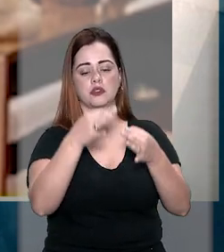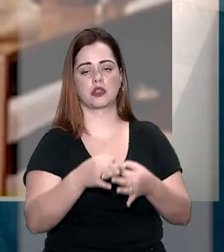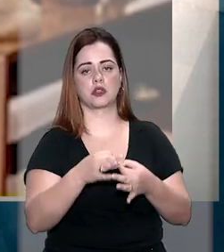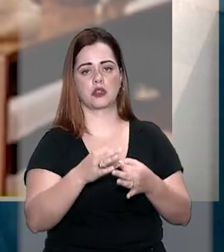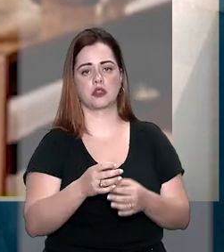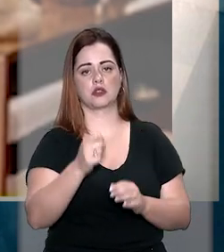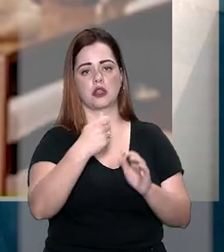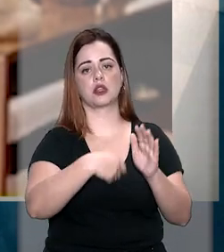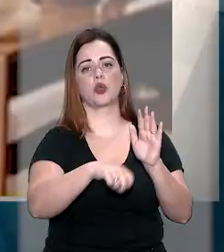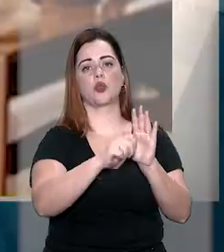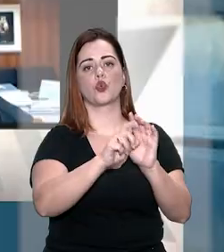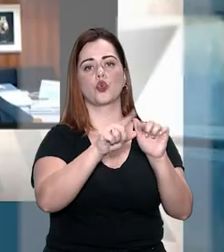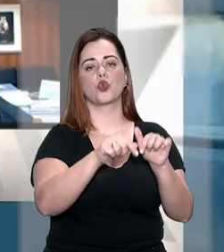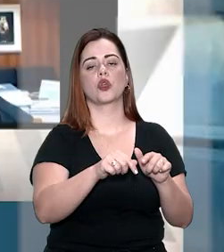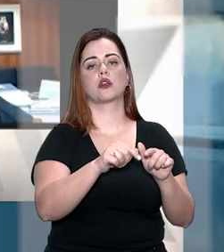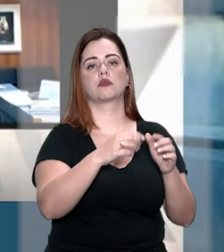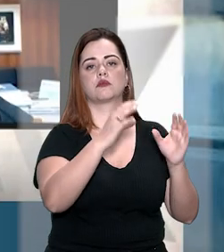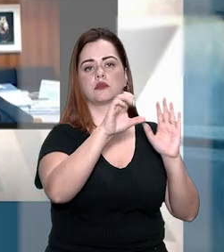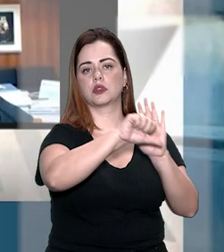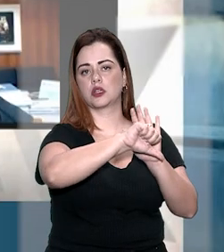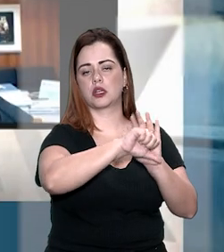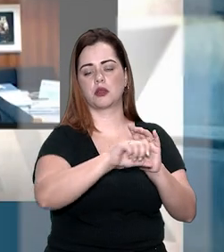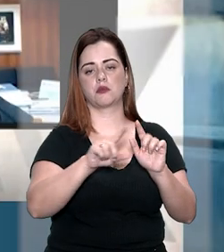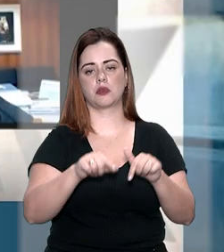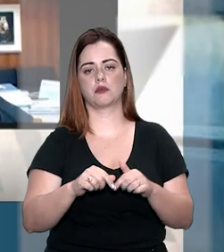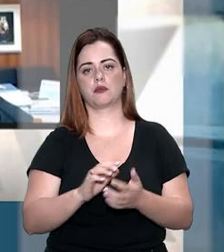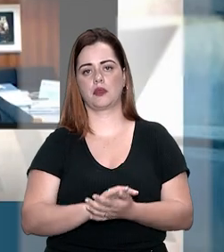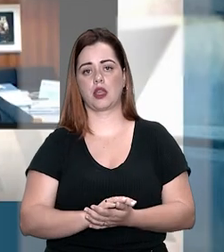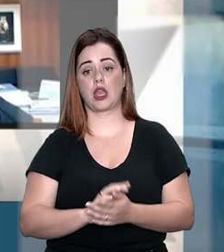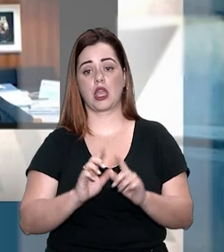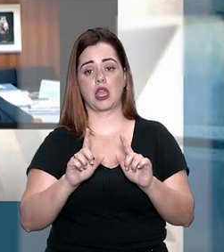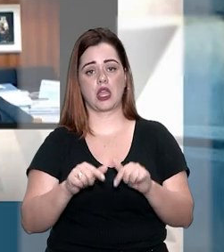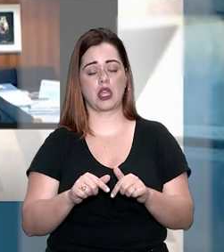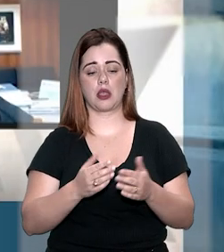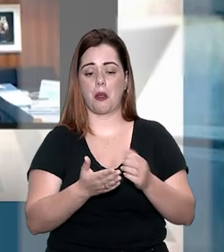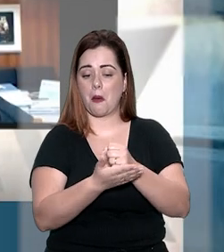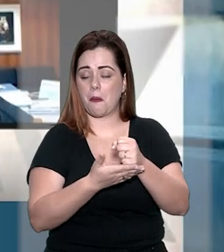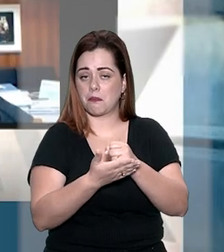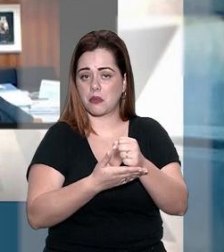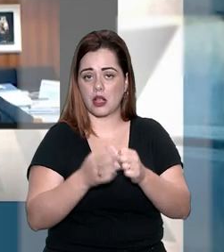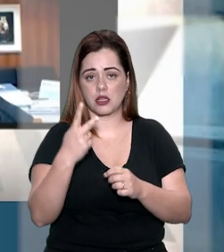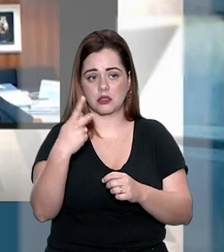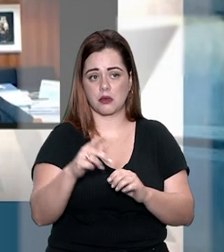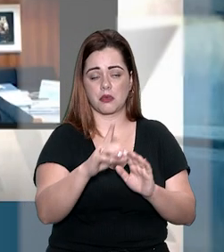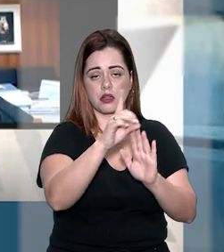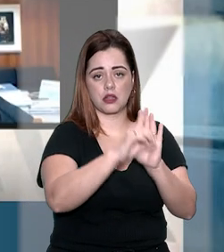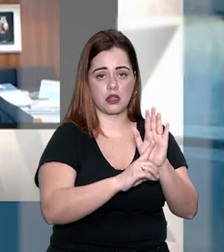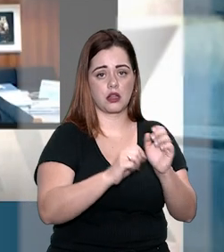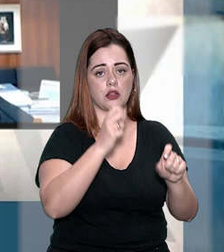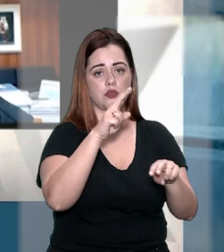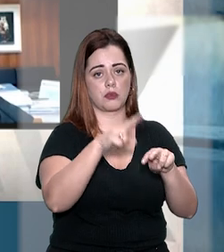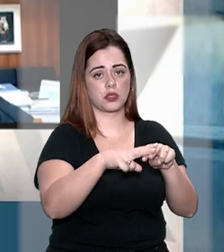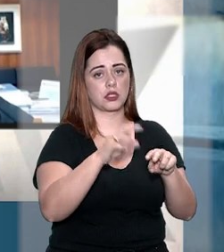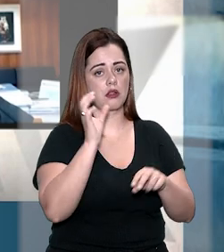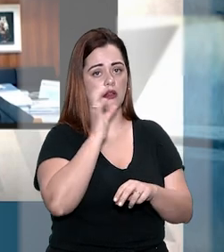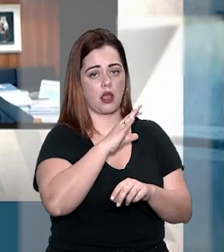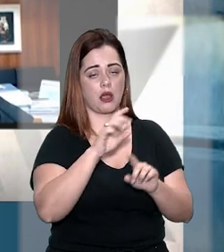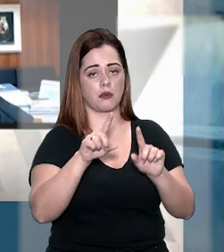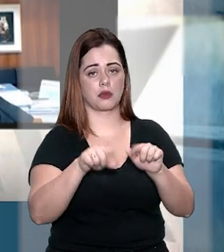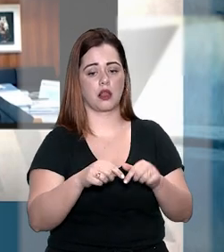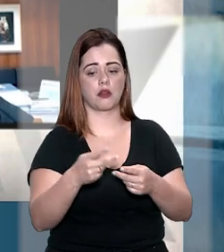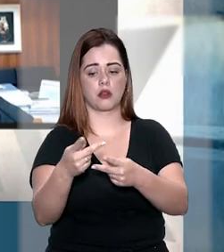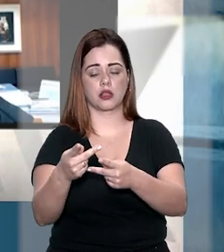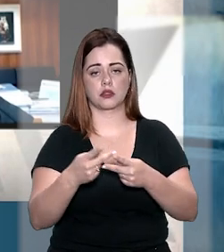certeza da autoria do crime, mesmo que de forma suplementar, nem servir de base para a decretação de prisão preventiva,